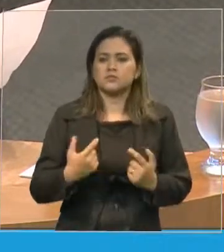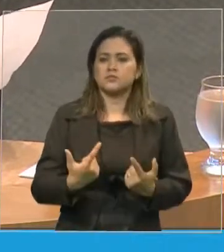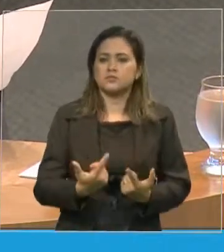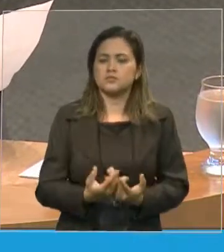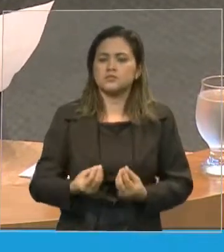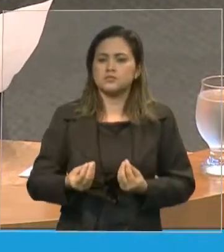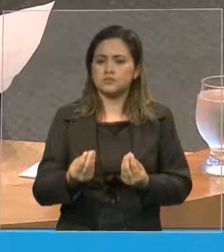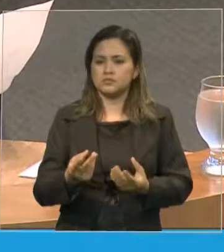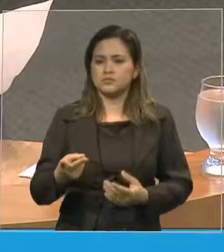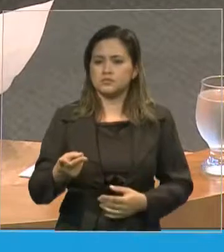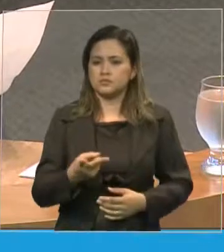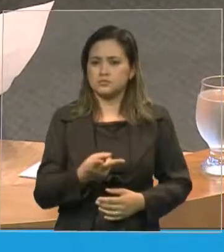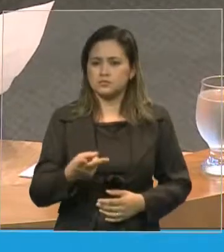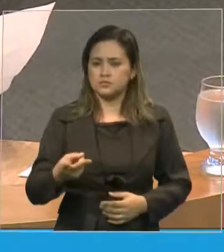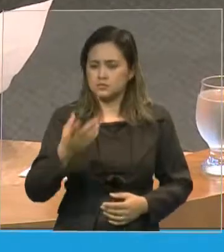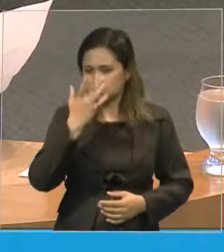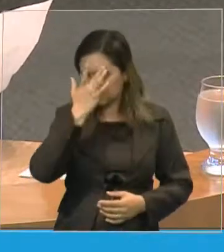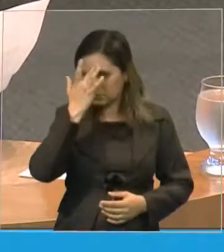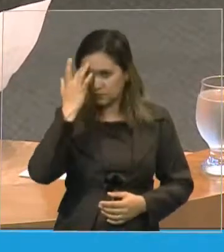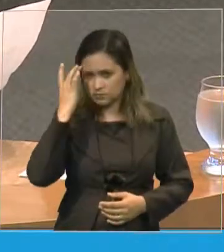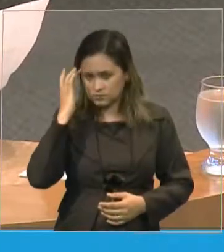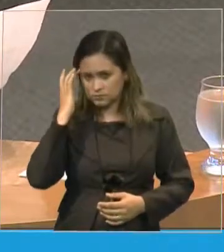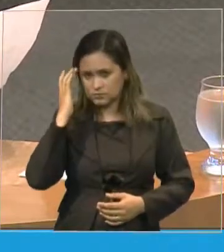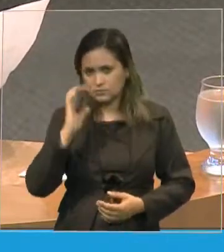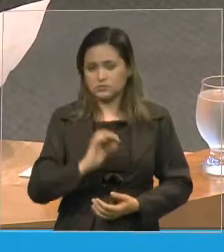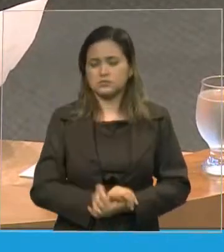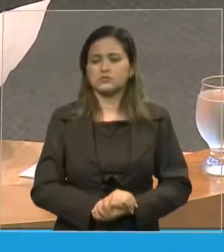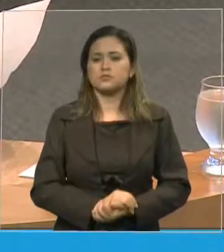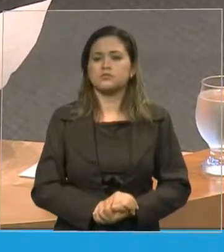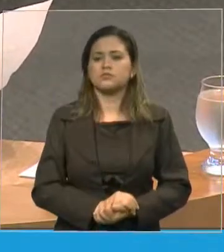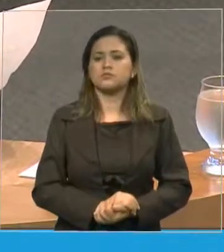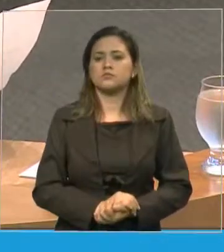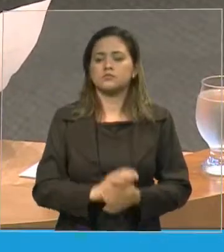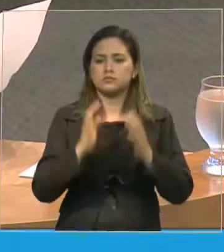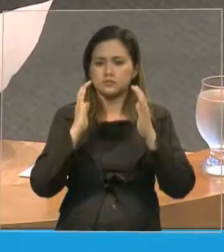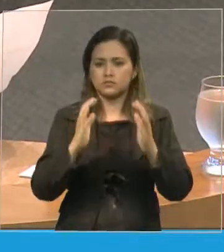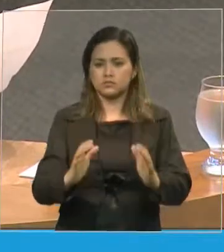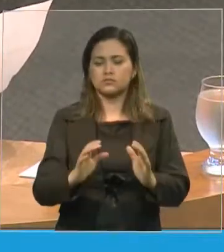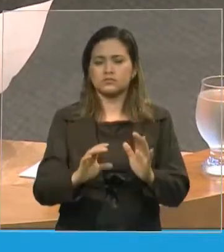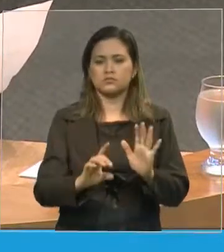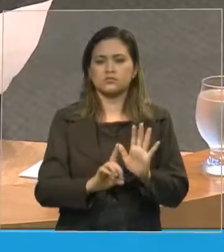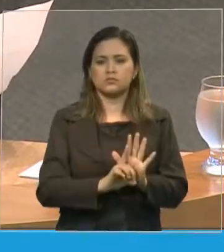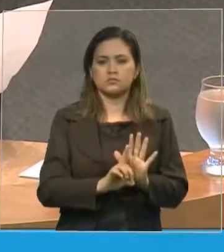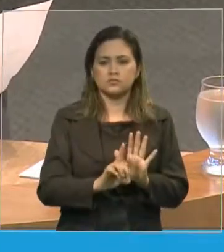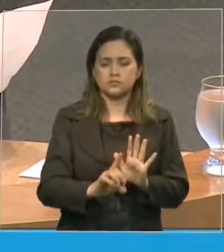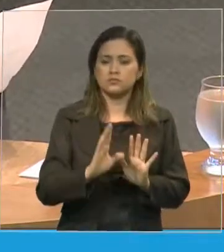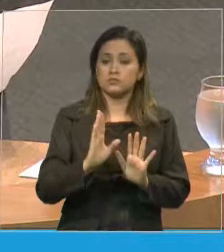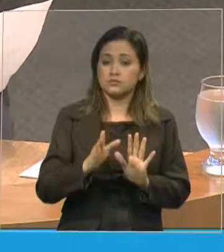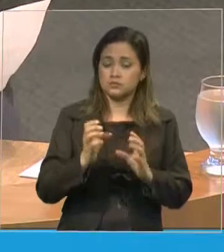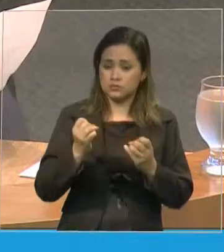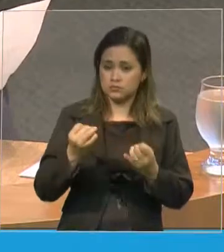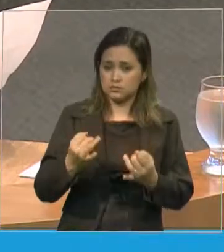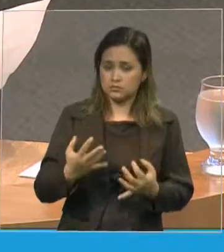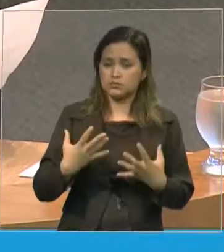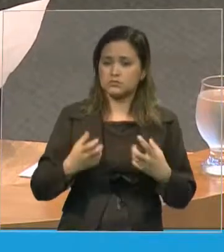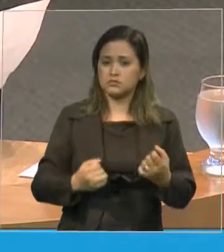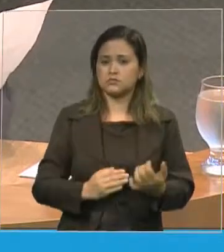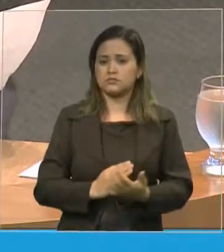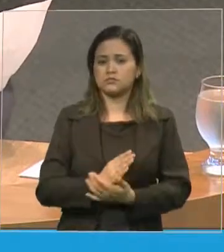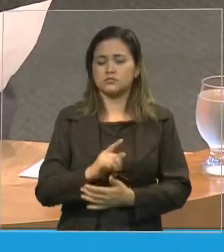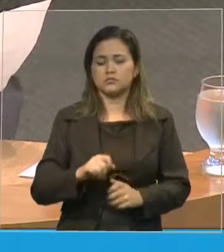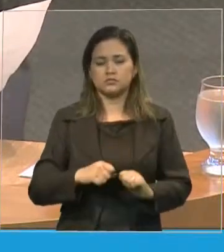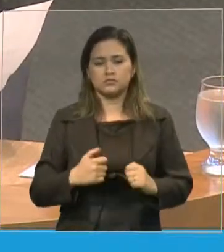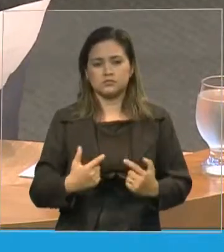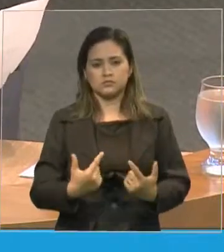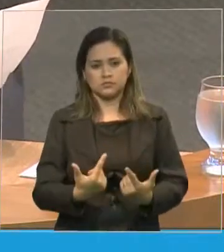cidadãos brasileiros, por força do decreto já mencionado, aprovado por este Parlamento, de